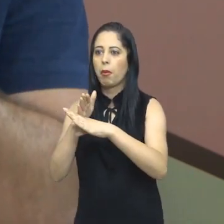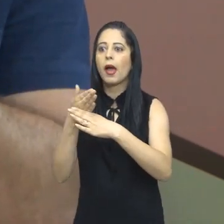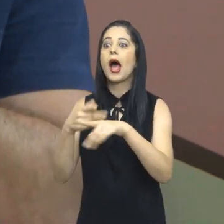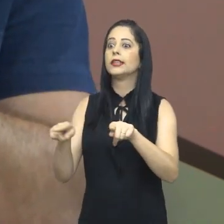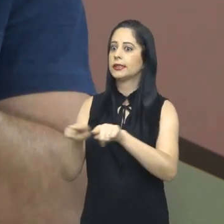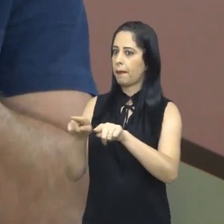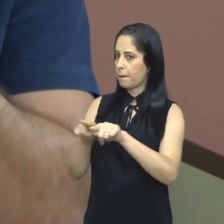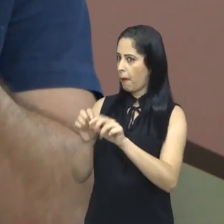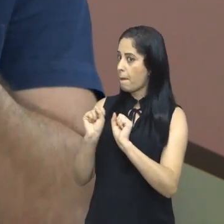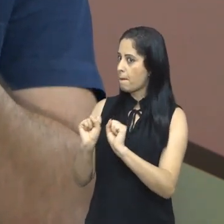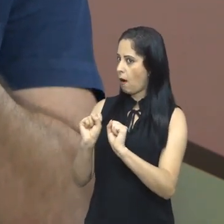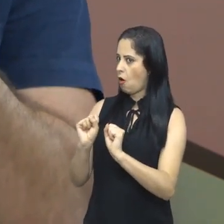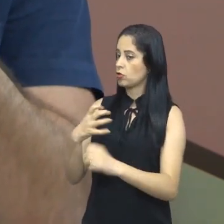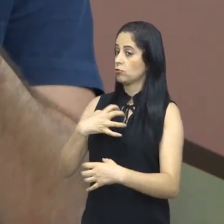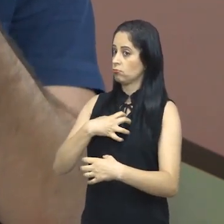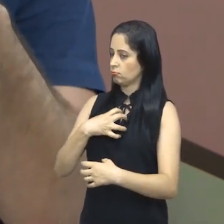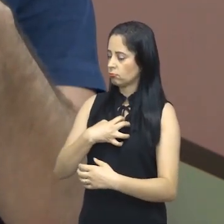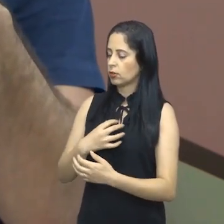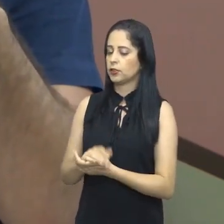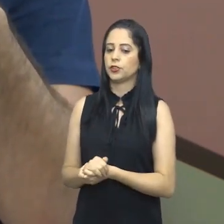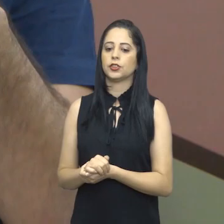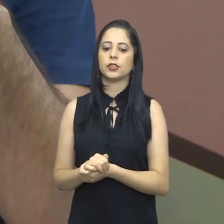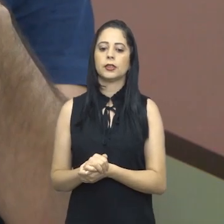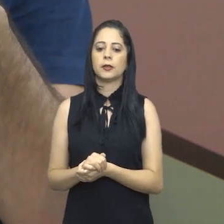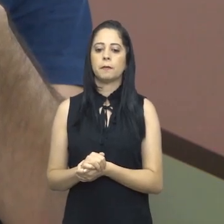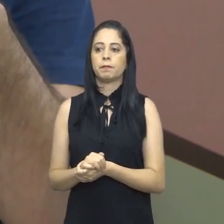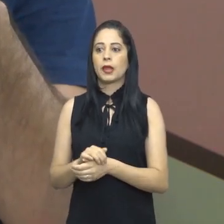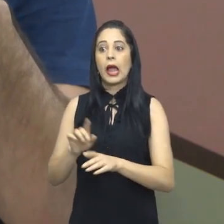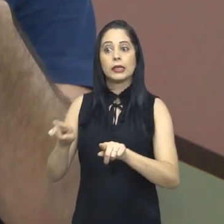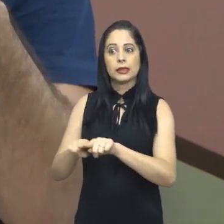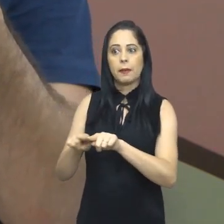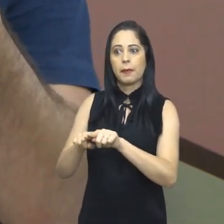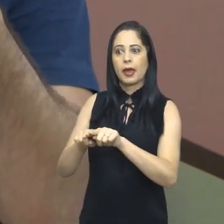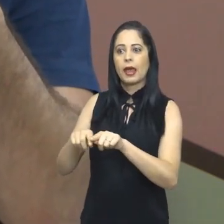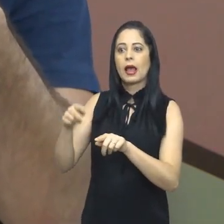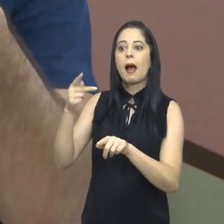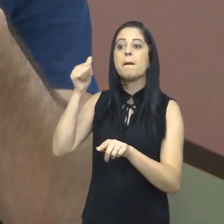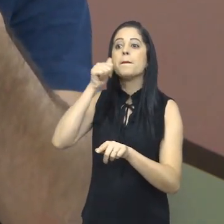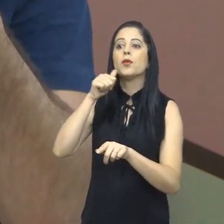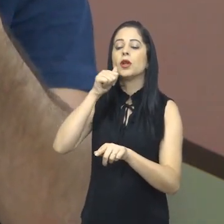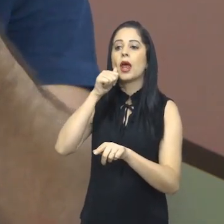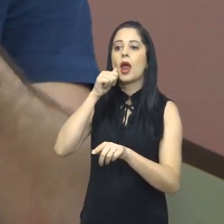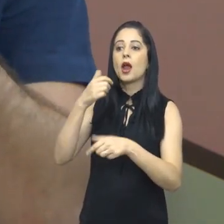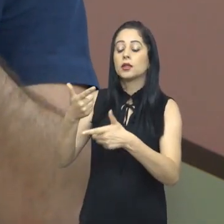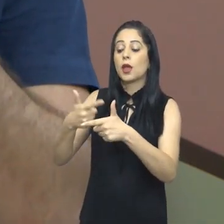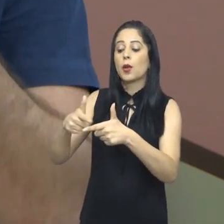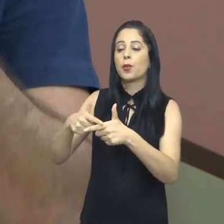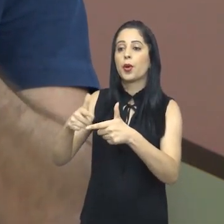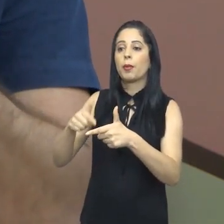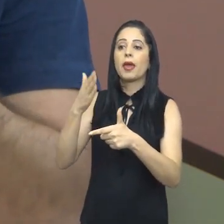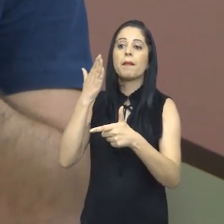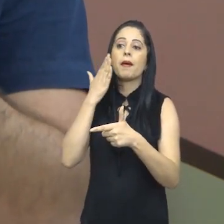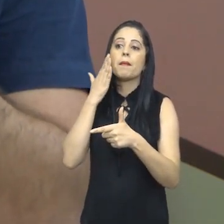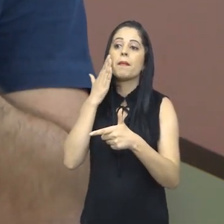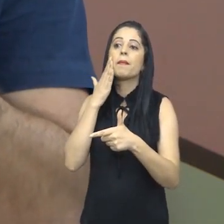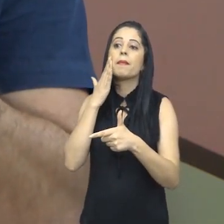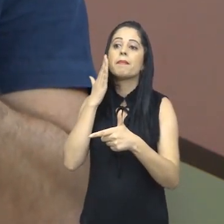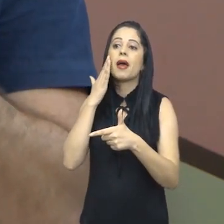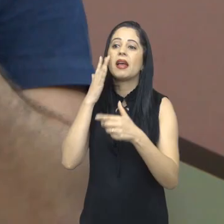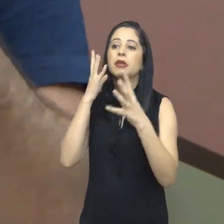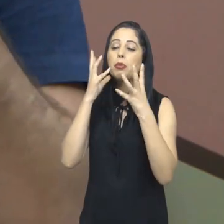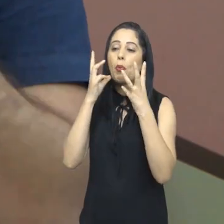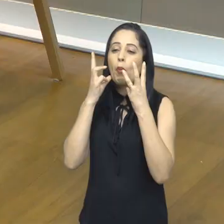marco disso, né? Do ponto de vista, principalmente, das mulheres que se queixam bastante de pele, queda de cabelo, que é uma das mais